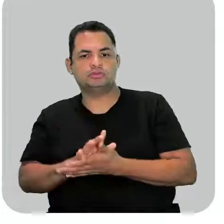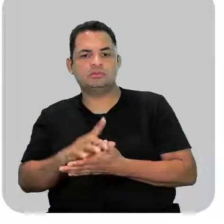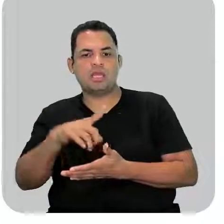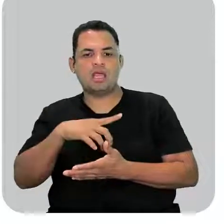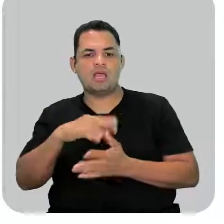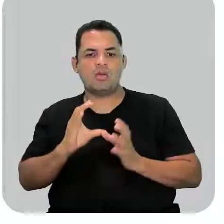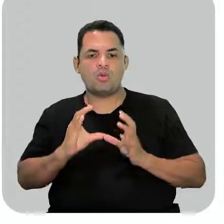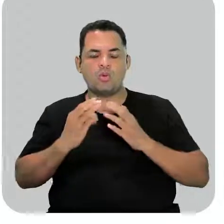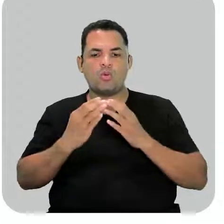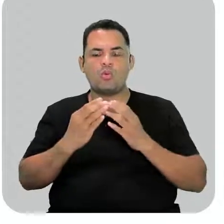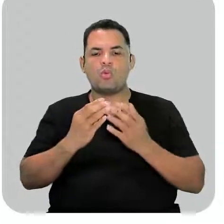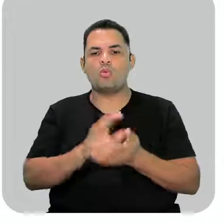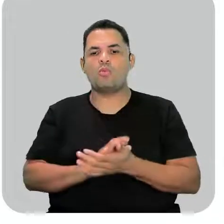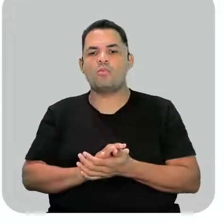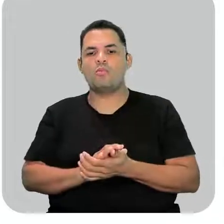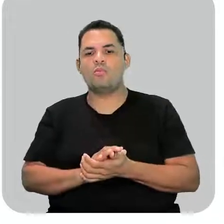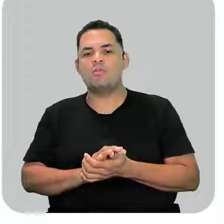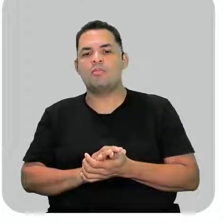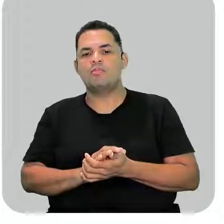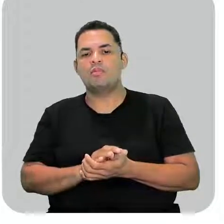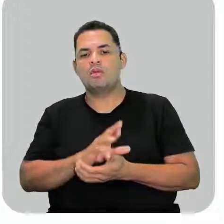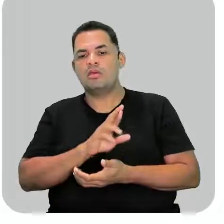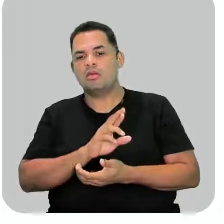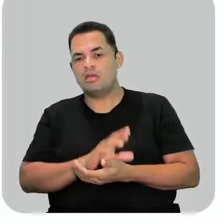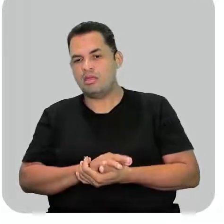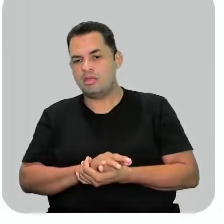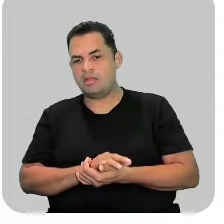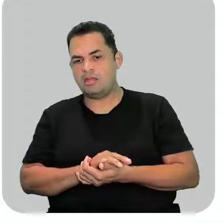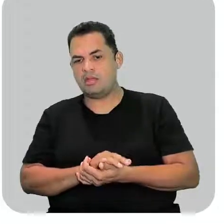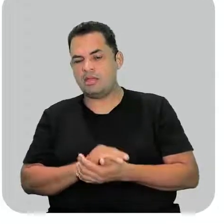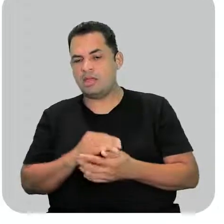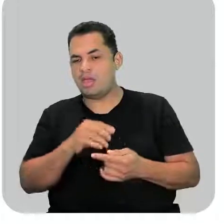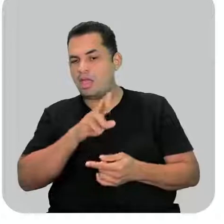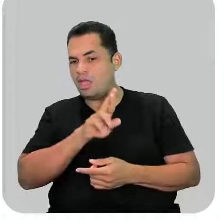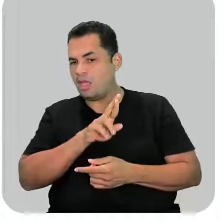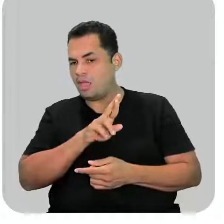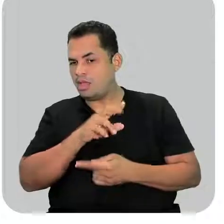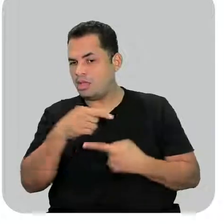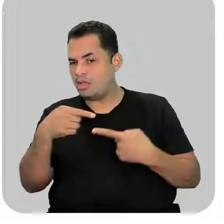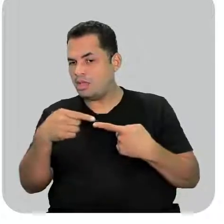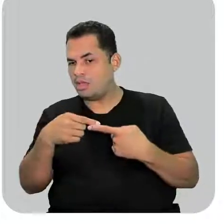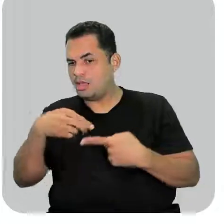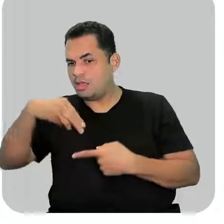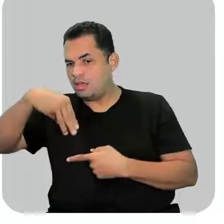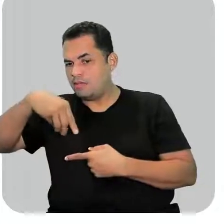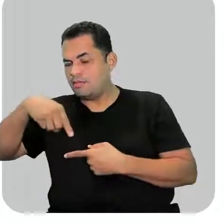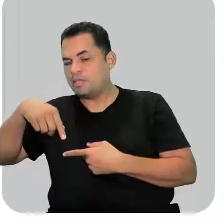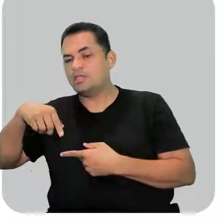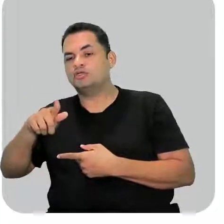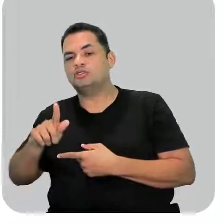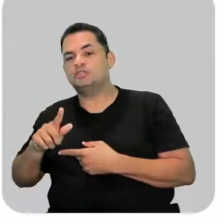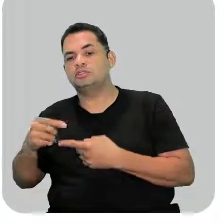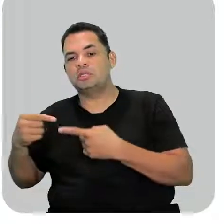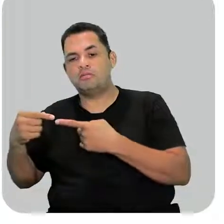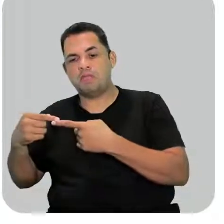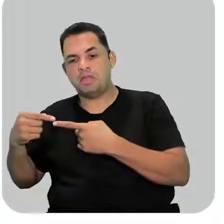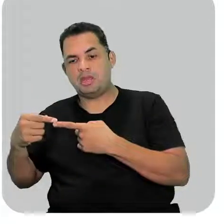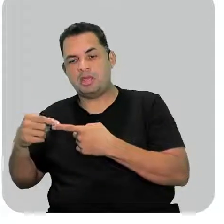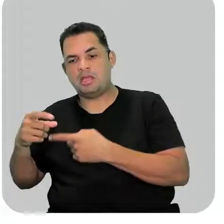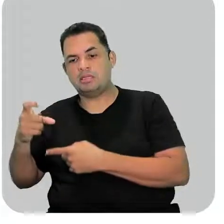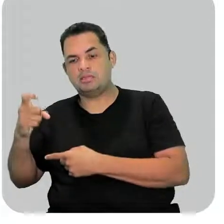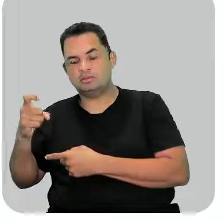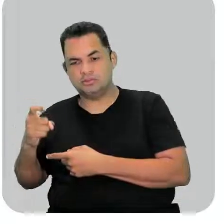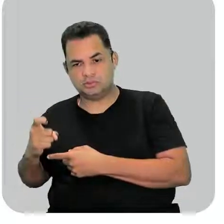grupo orgânico ligado ao magnésio e esse magnésio ligado a um halogênio. E aí usa